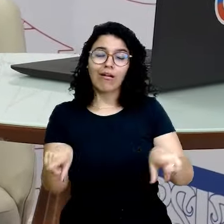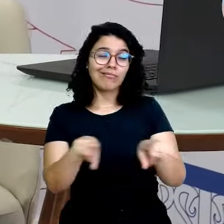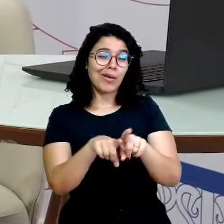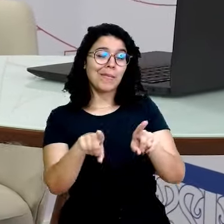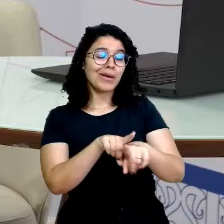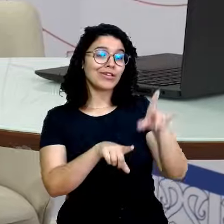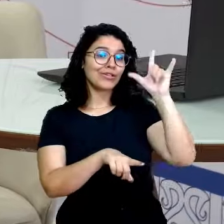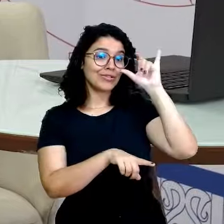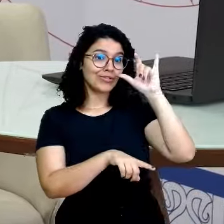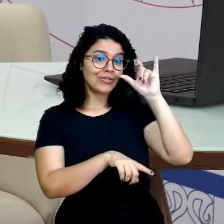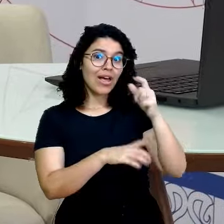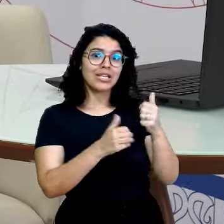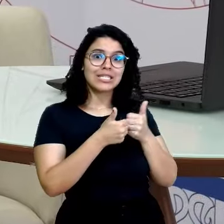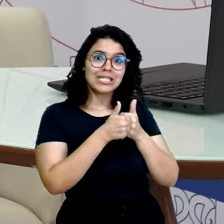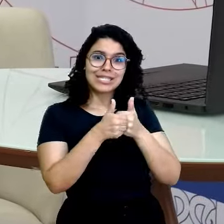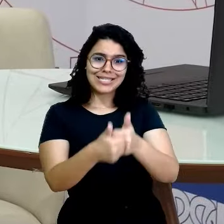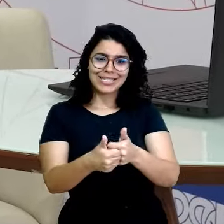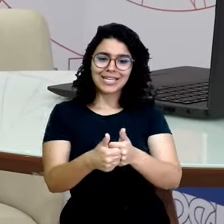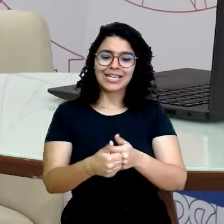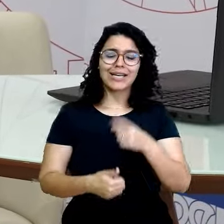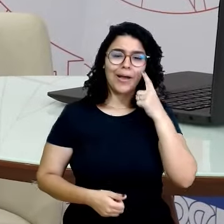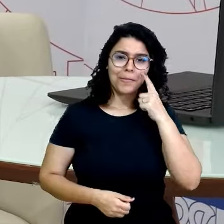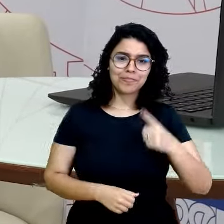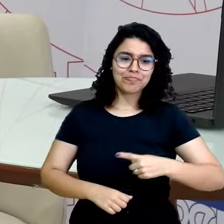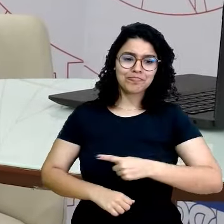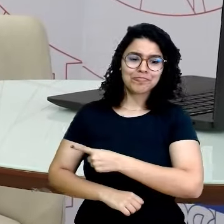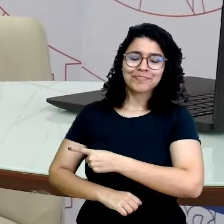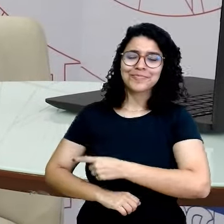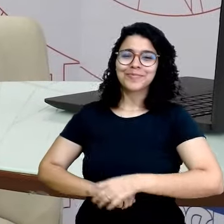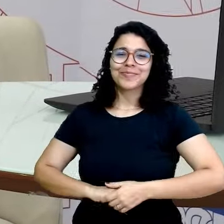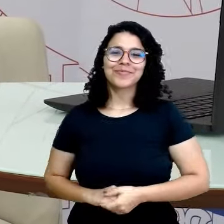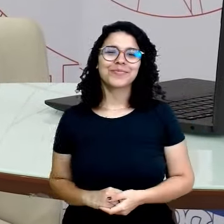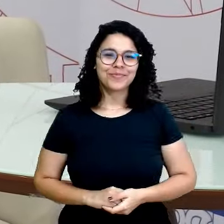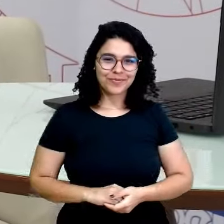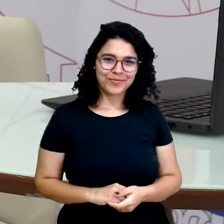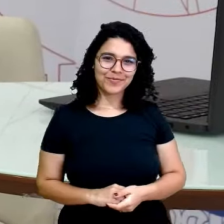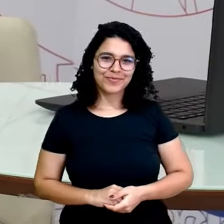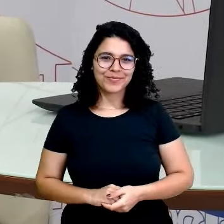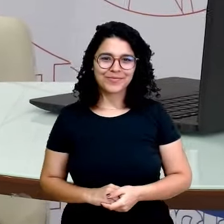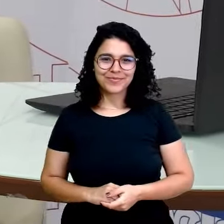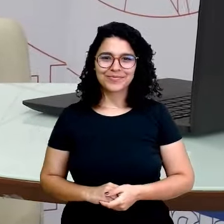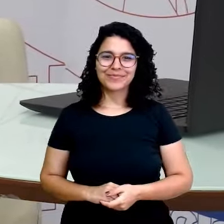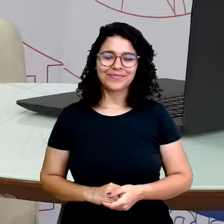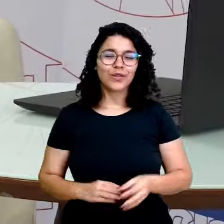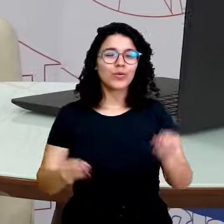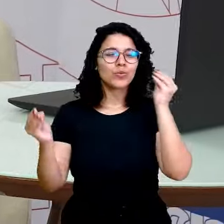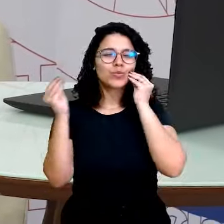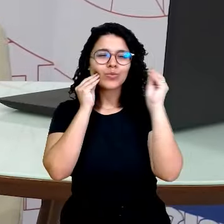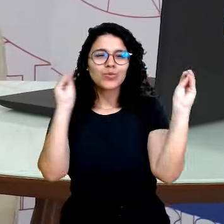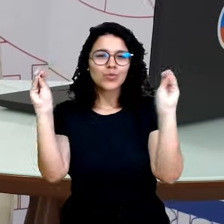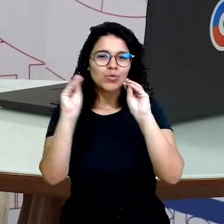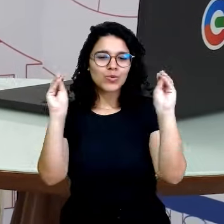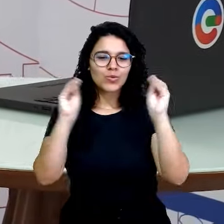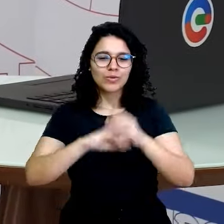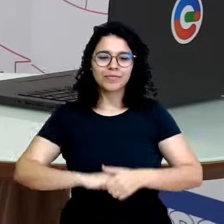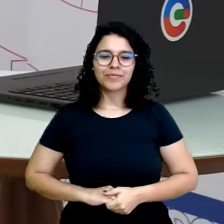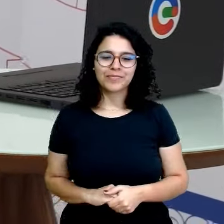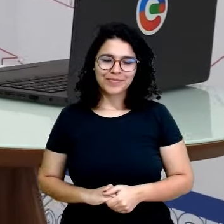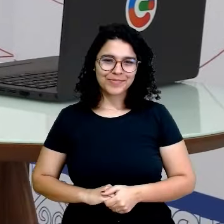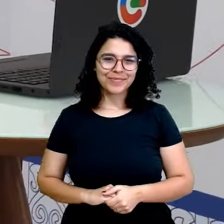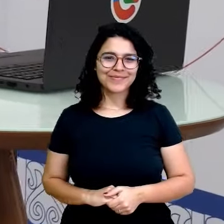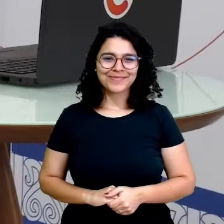também, a gente tá lá, viu? só seguir, arroba Educa Recife Play. Beijo, liga. Me liga não, ó.